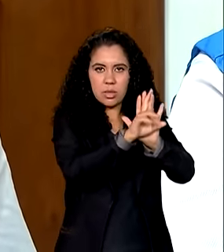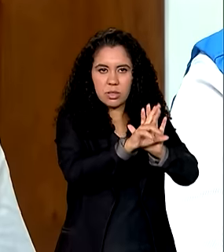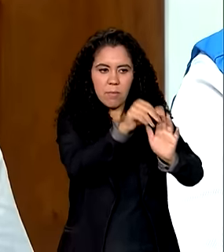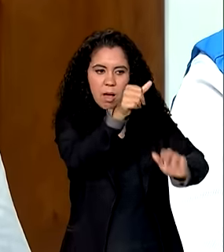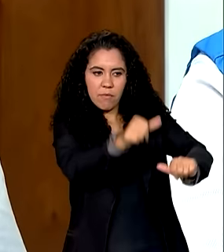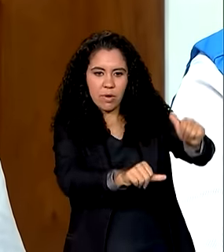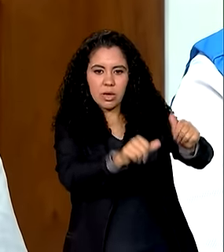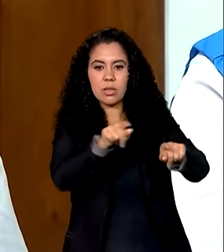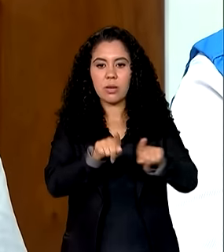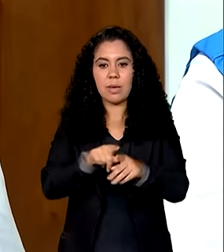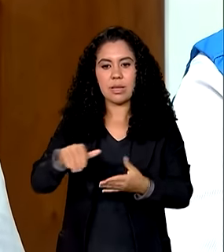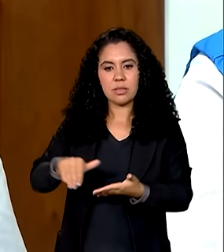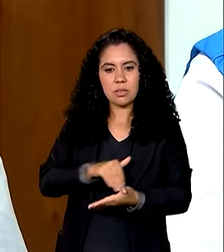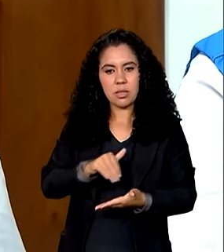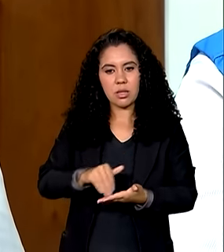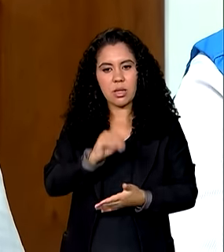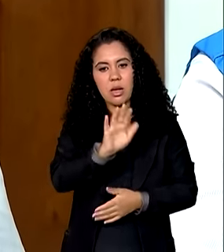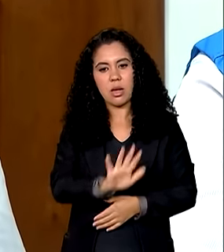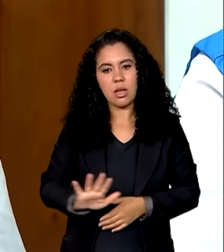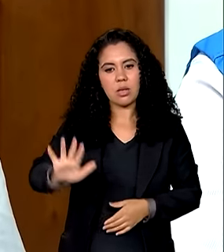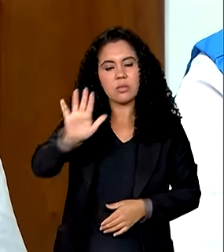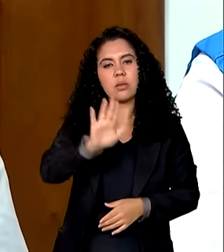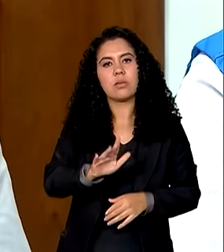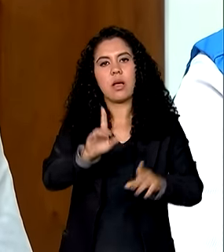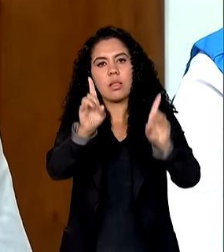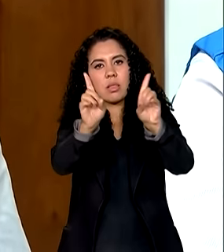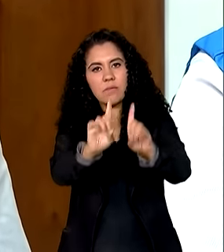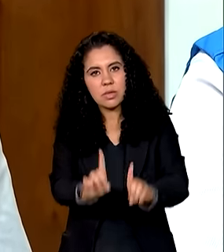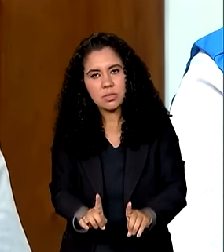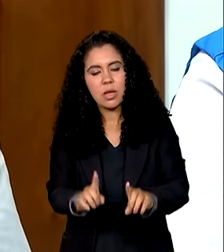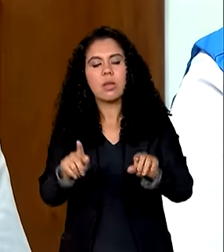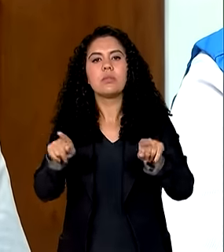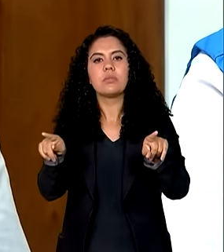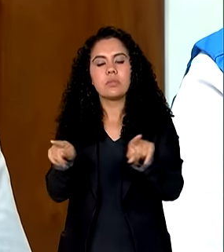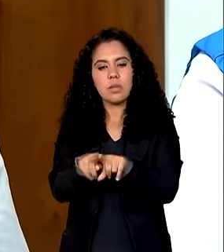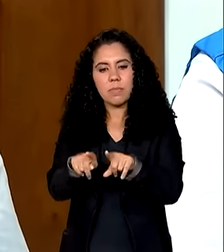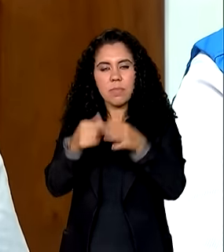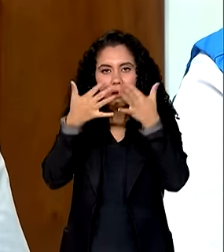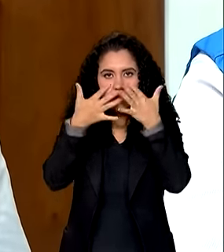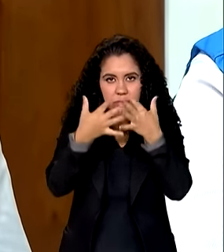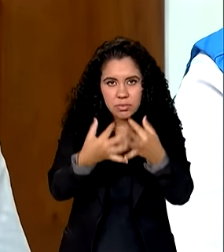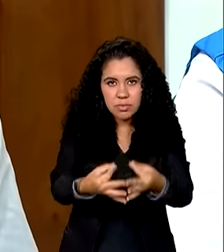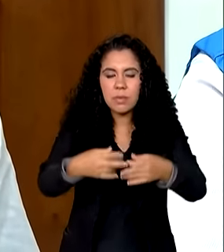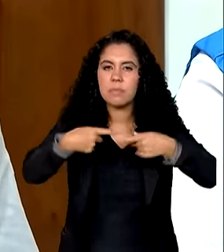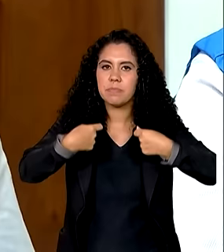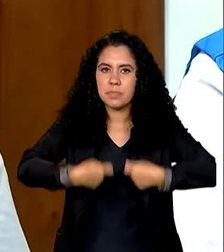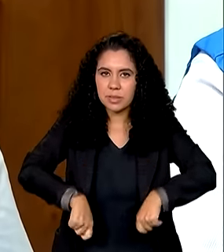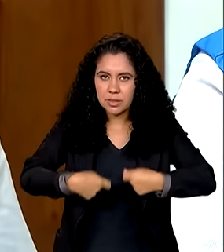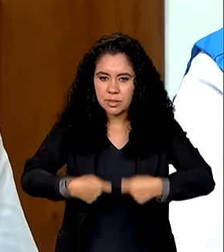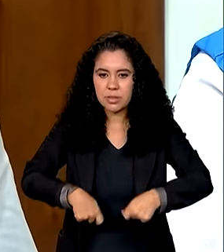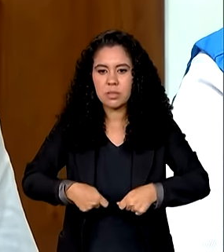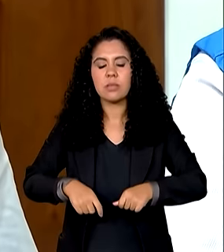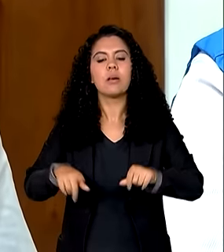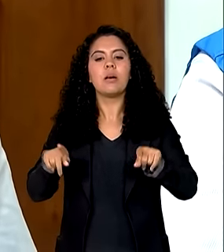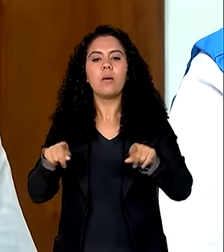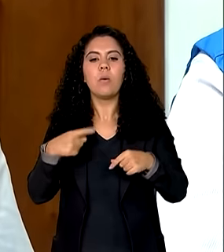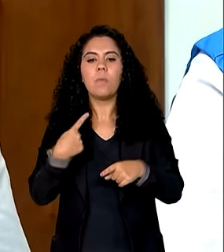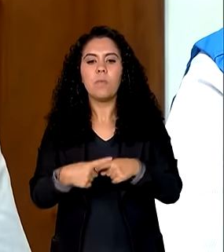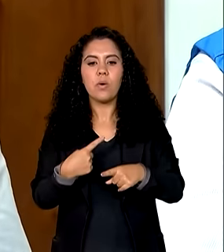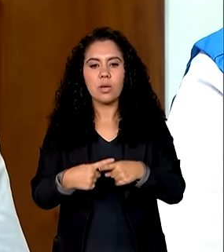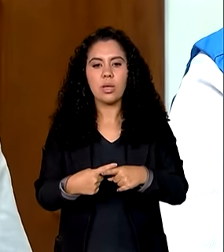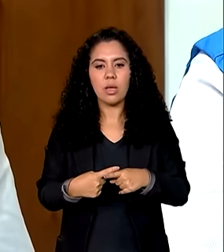a Secretaria Nacional de Direitos das Pessoas com Deficiência nós também temos que olhar para essa questão o Ministro Valdez me experimenta porque